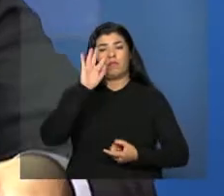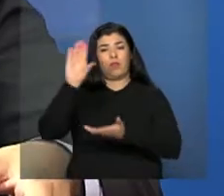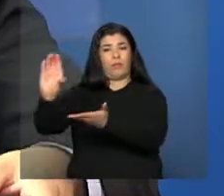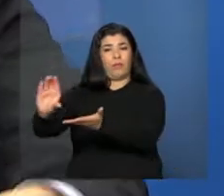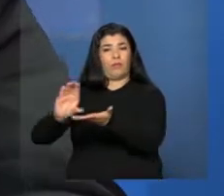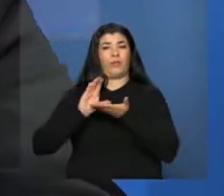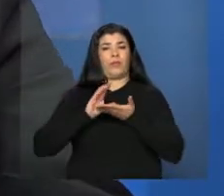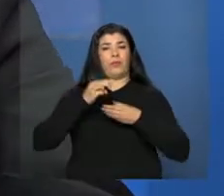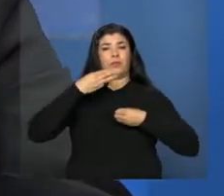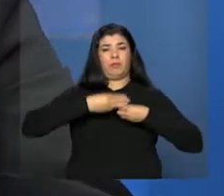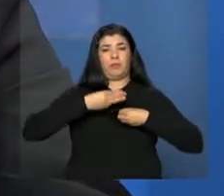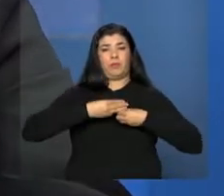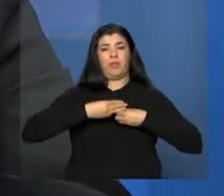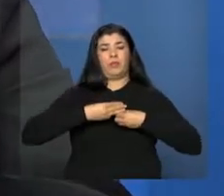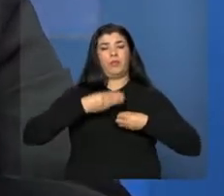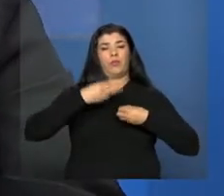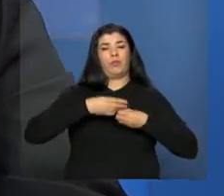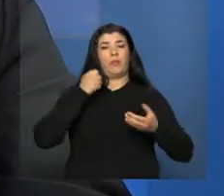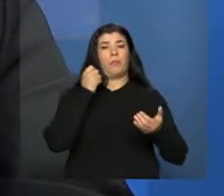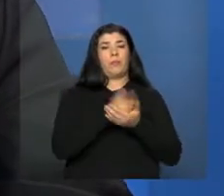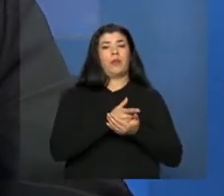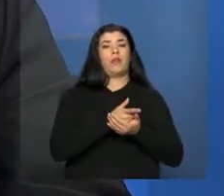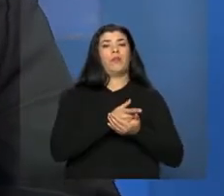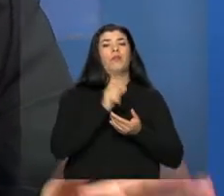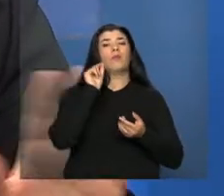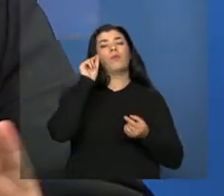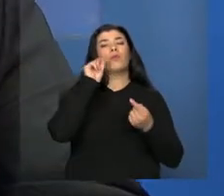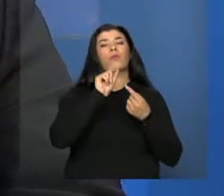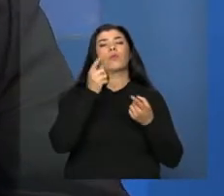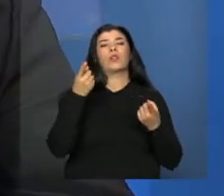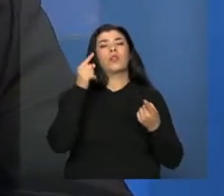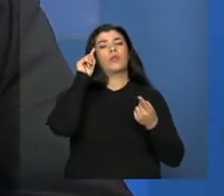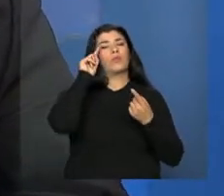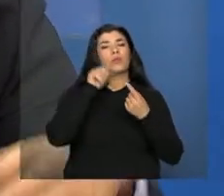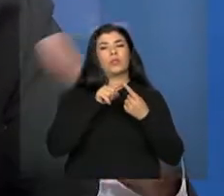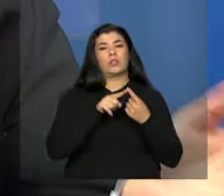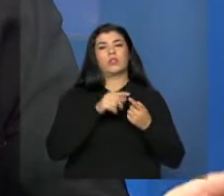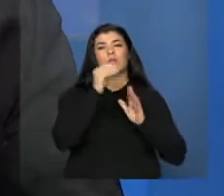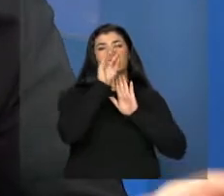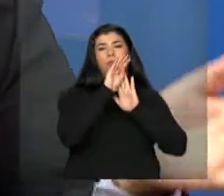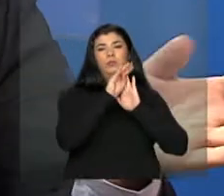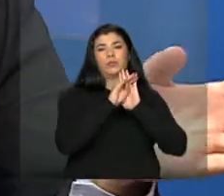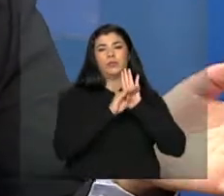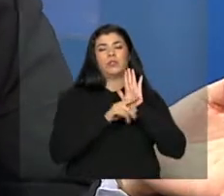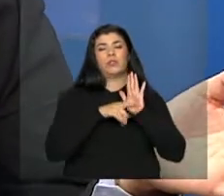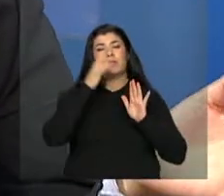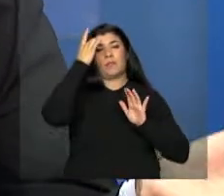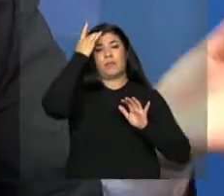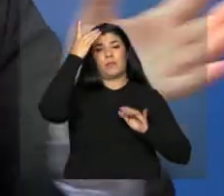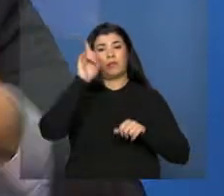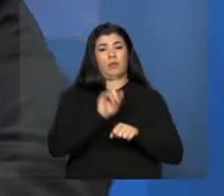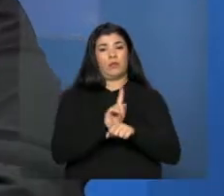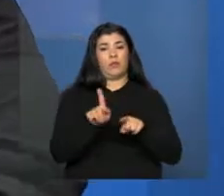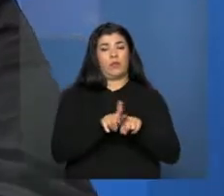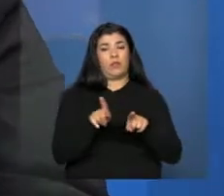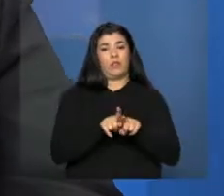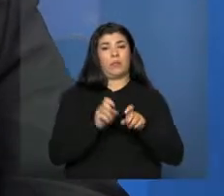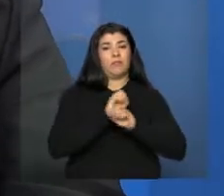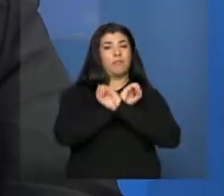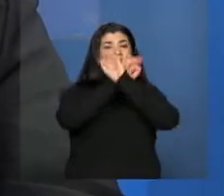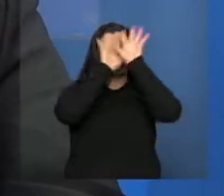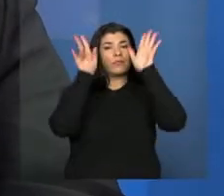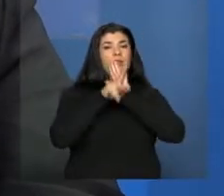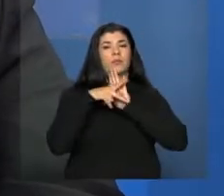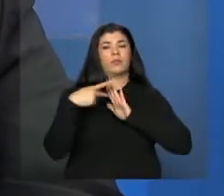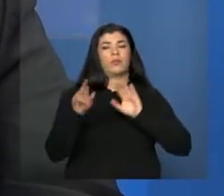executado naquela determinada finalidade, facilitando assim, tanto para o gestor como também uma forma de transparência para o